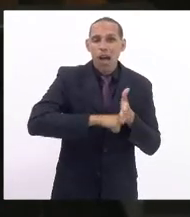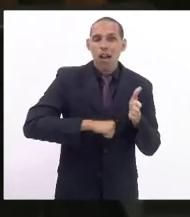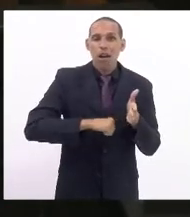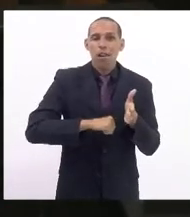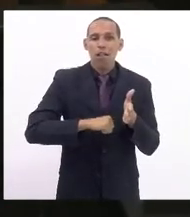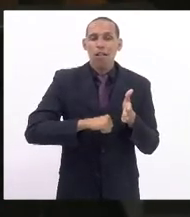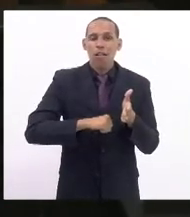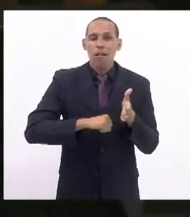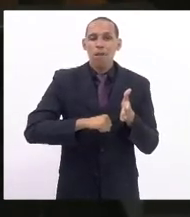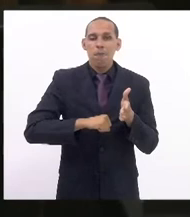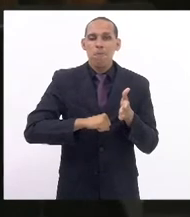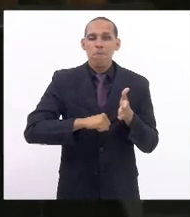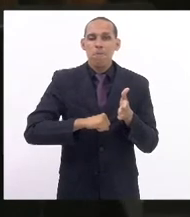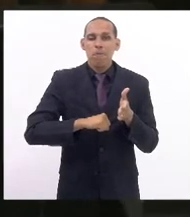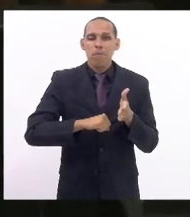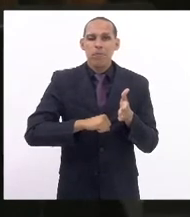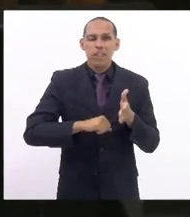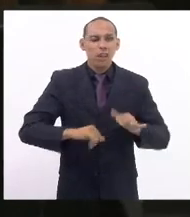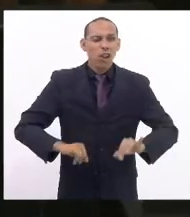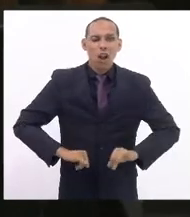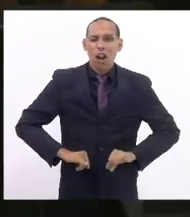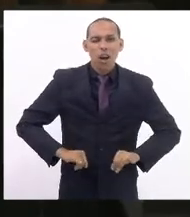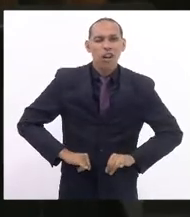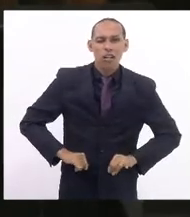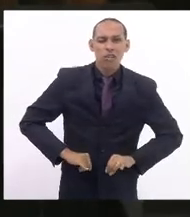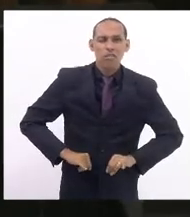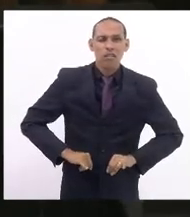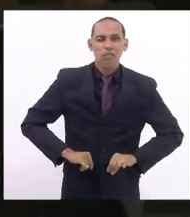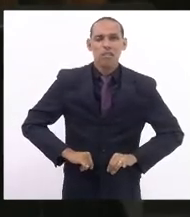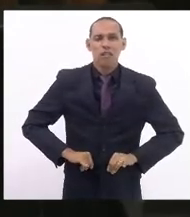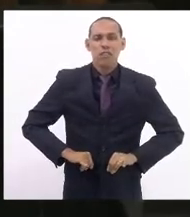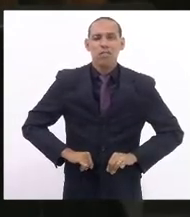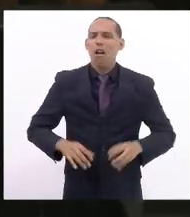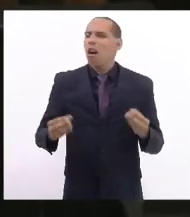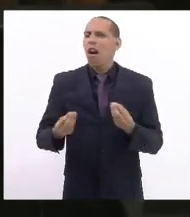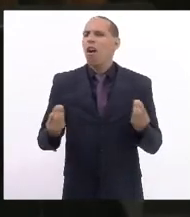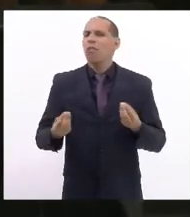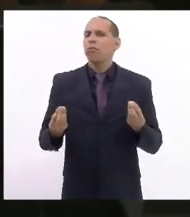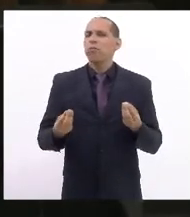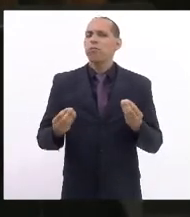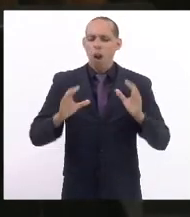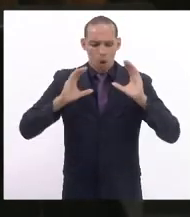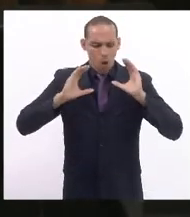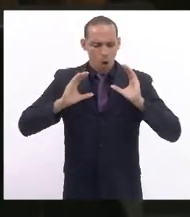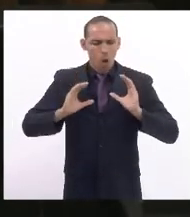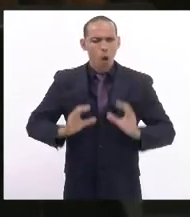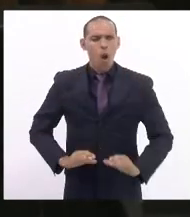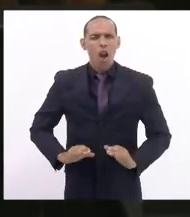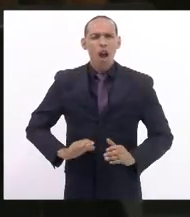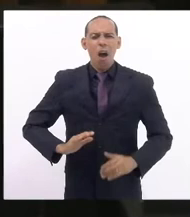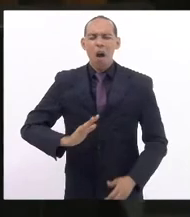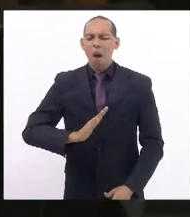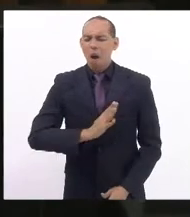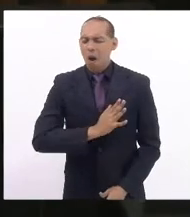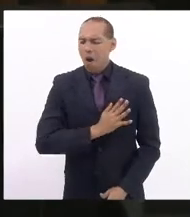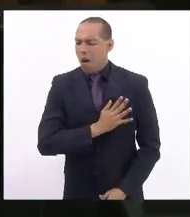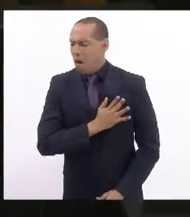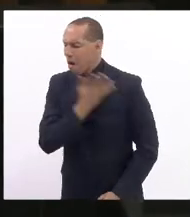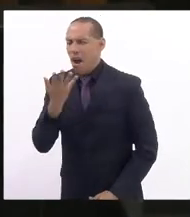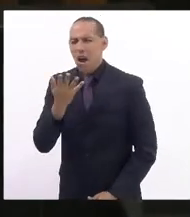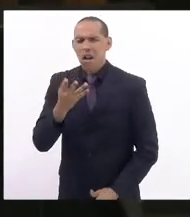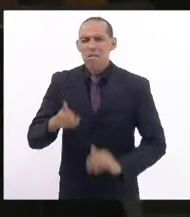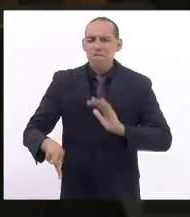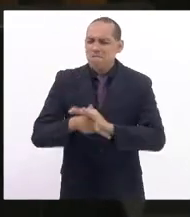profundamente agredida com o comportamento vil do deputado